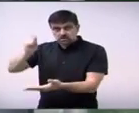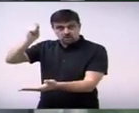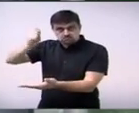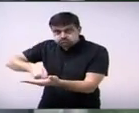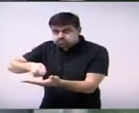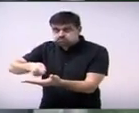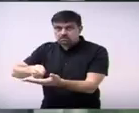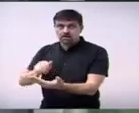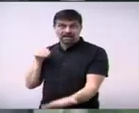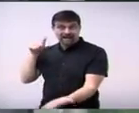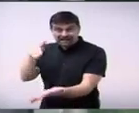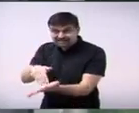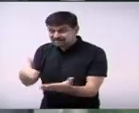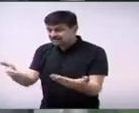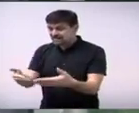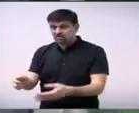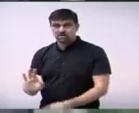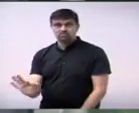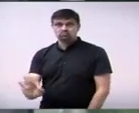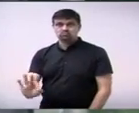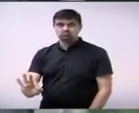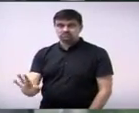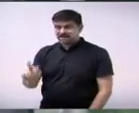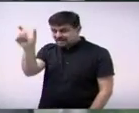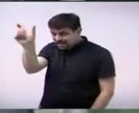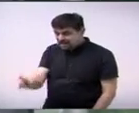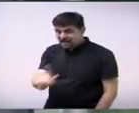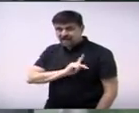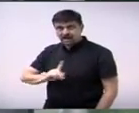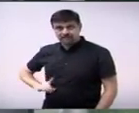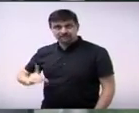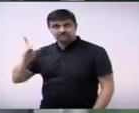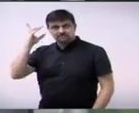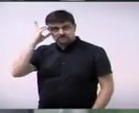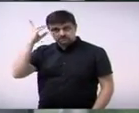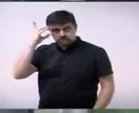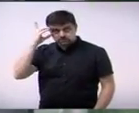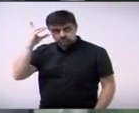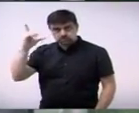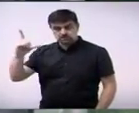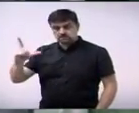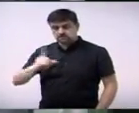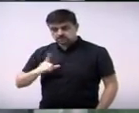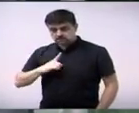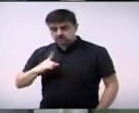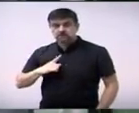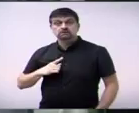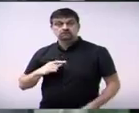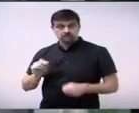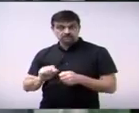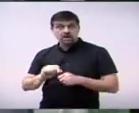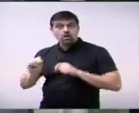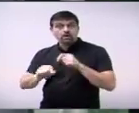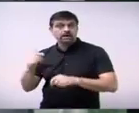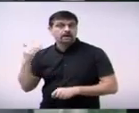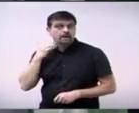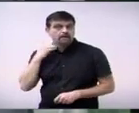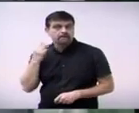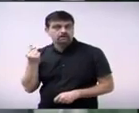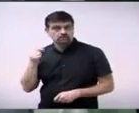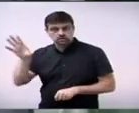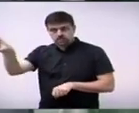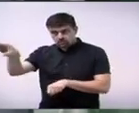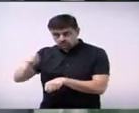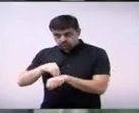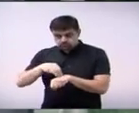momento que a presidenta Dilma mesmo com as comprovações das pedaladas fiscais tenha sido